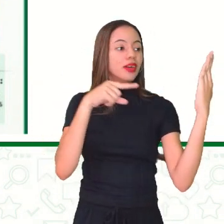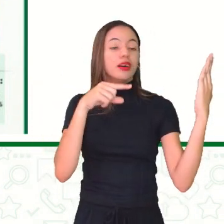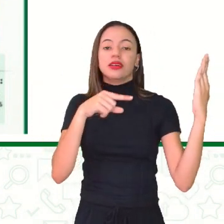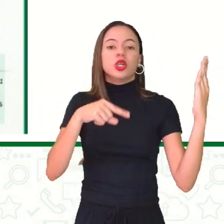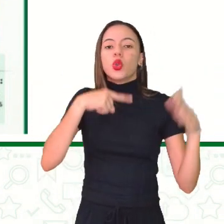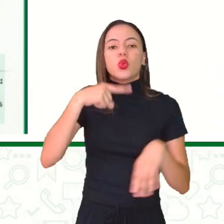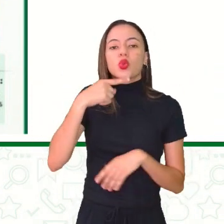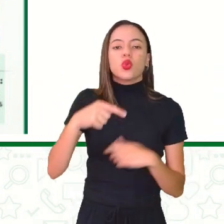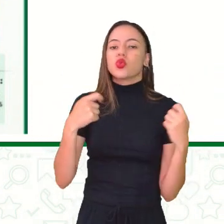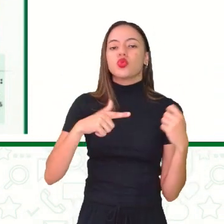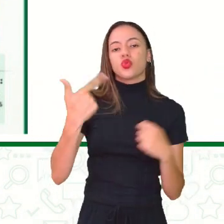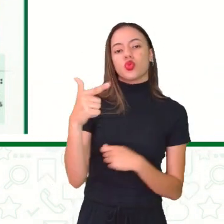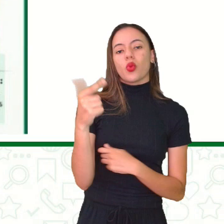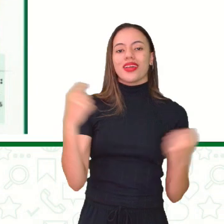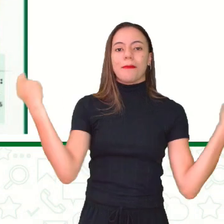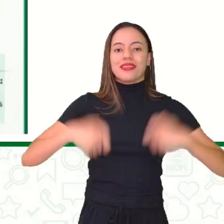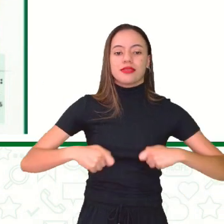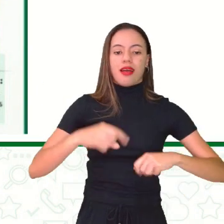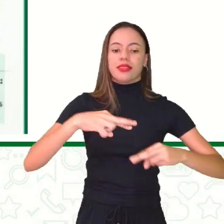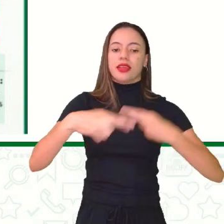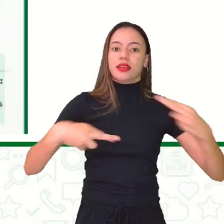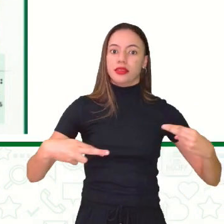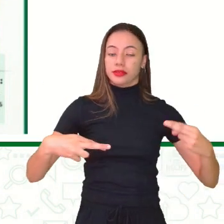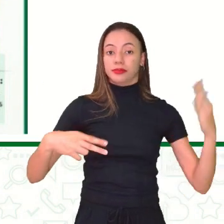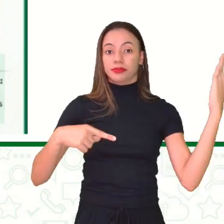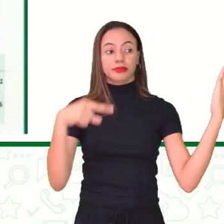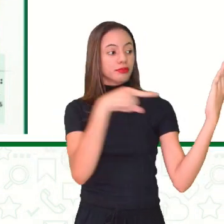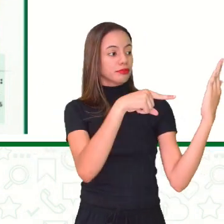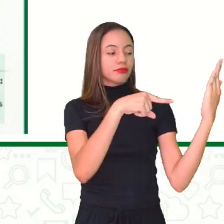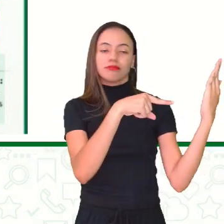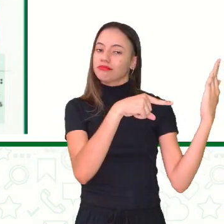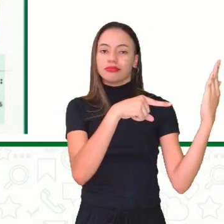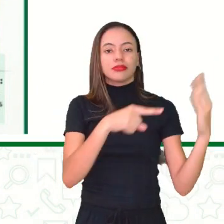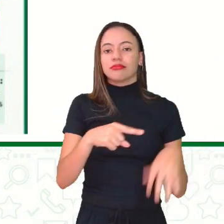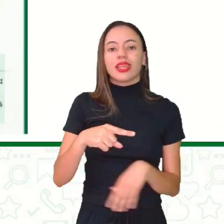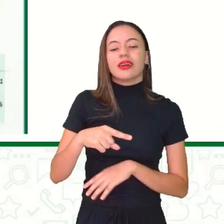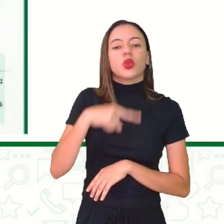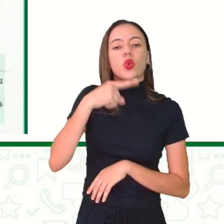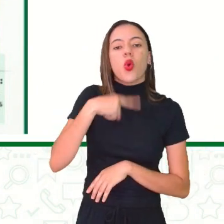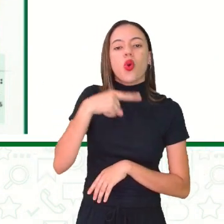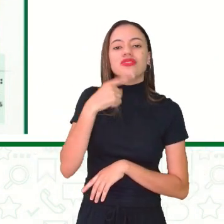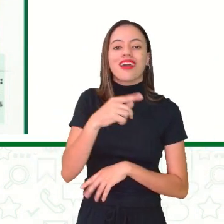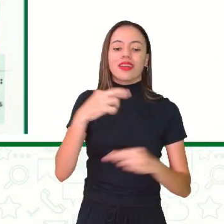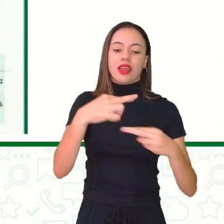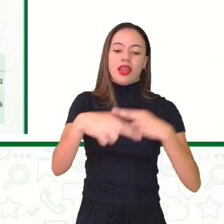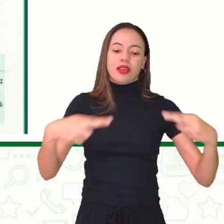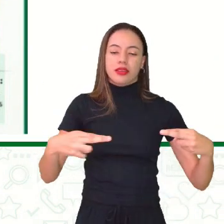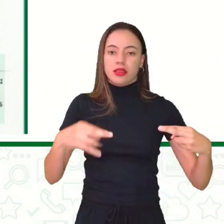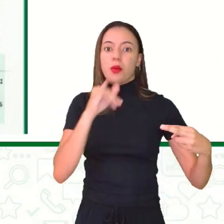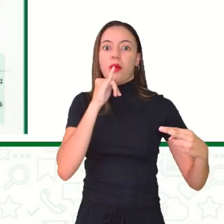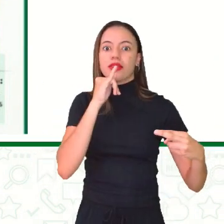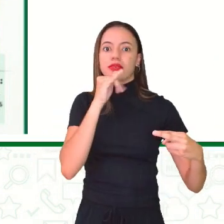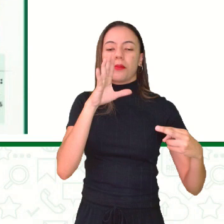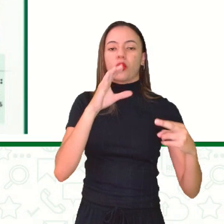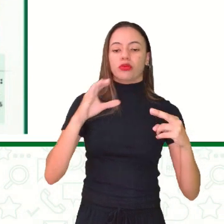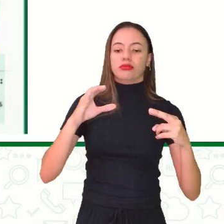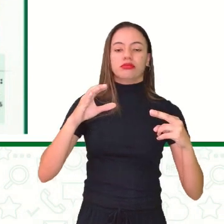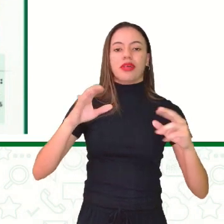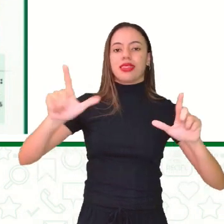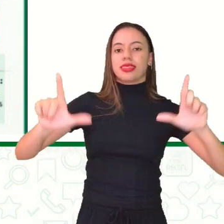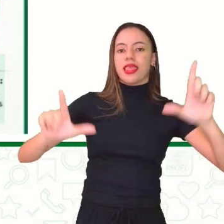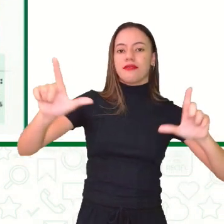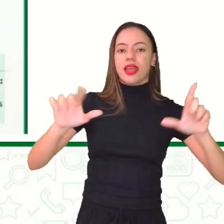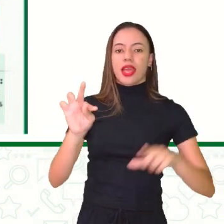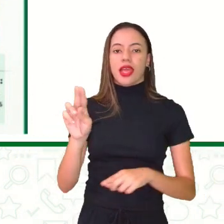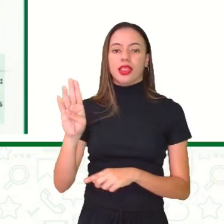caso do vidro, do espelho, ele não serve para reciclagem. Os tubos de TVs, as louças e os